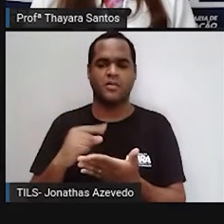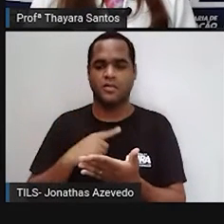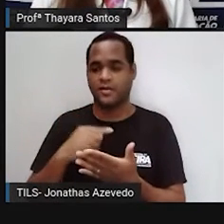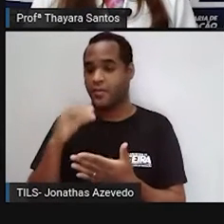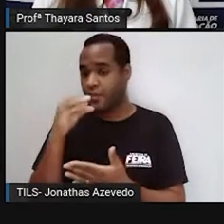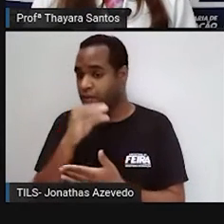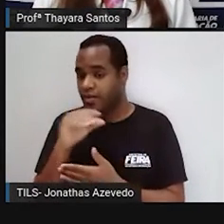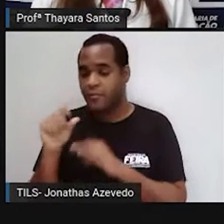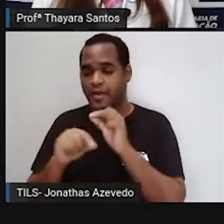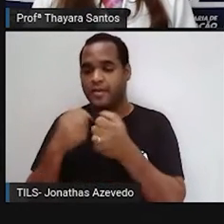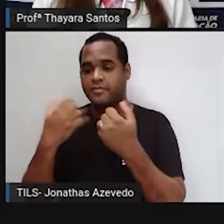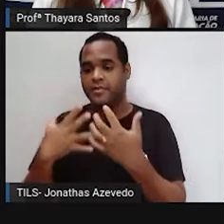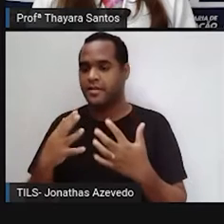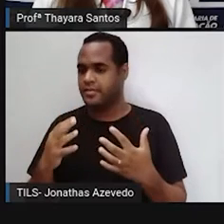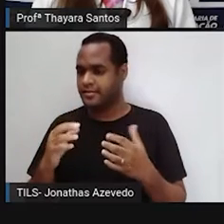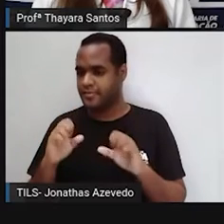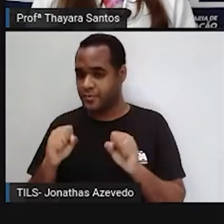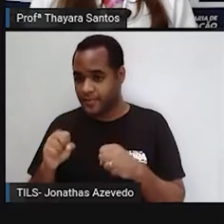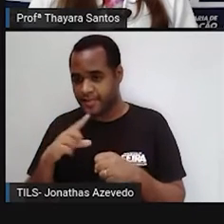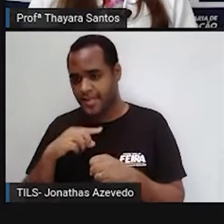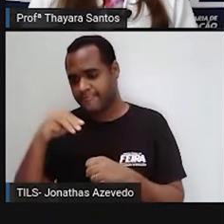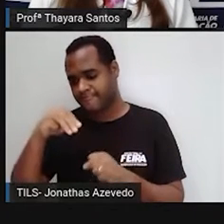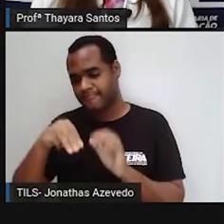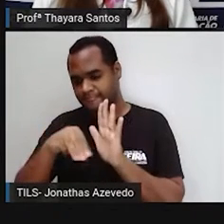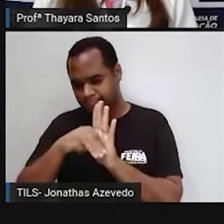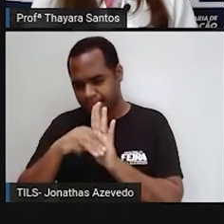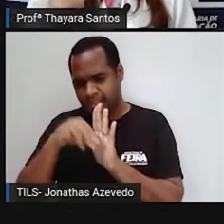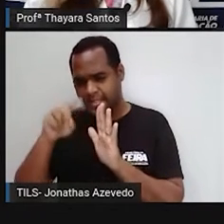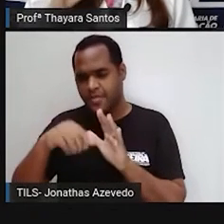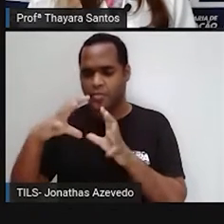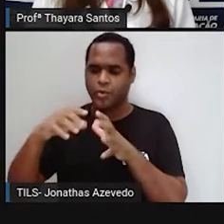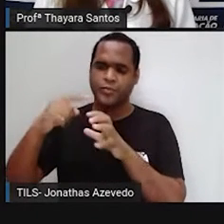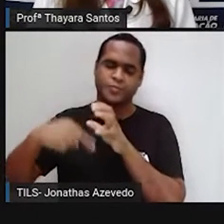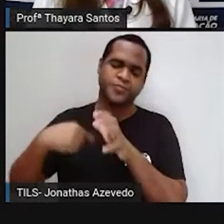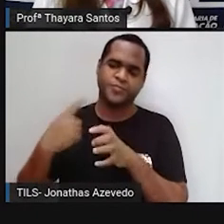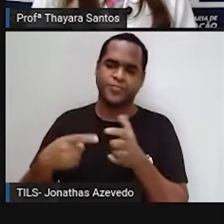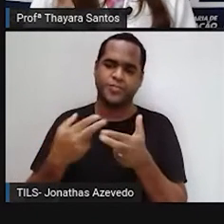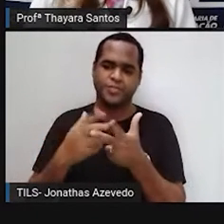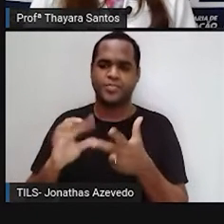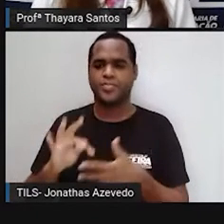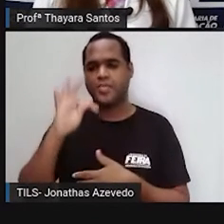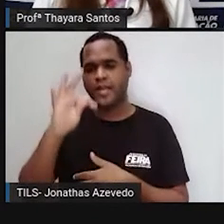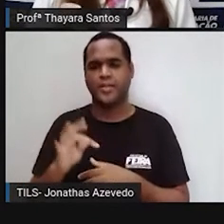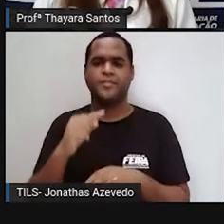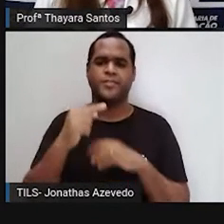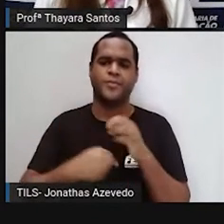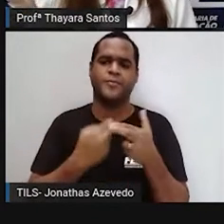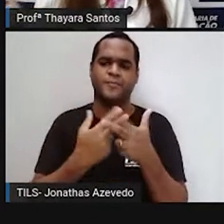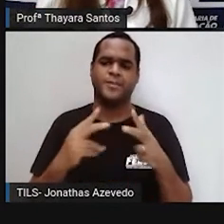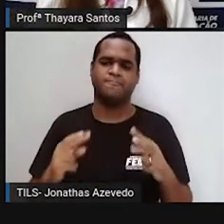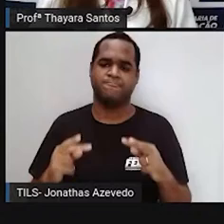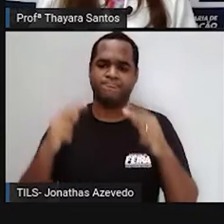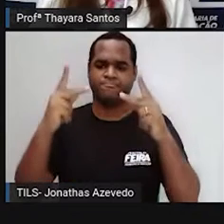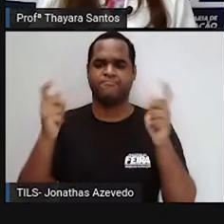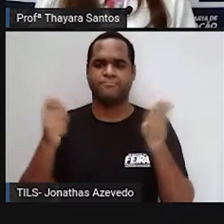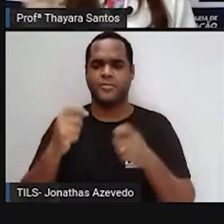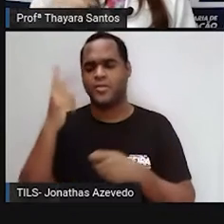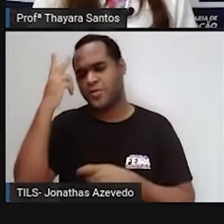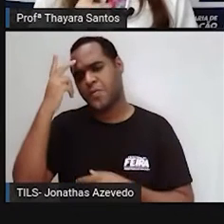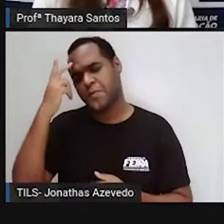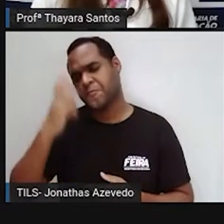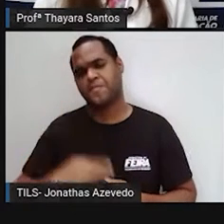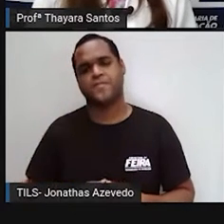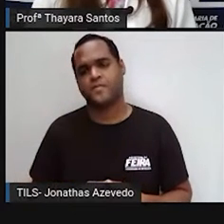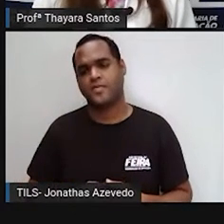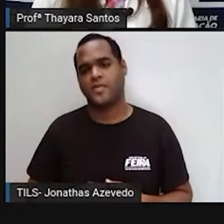global é o aumento da temperatura média no planeta. A temperatura no planeta, ela iria aumentar naturalmente, só